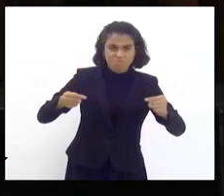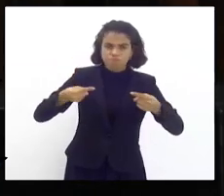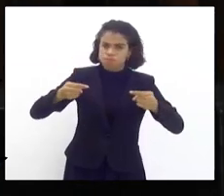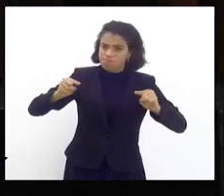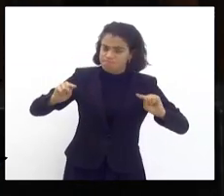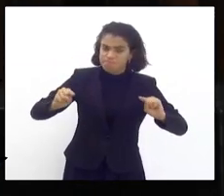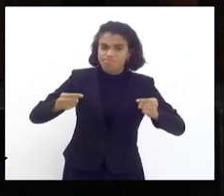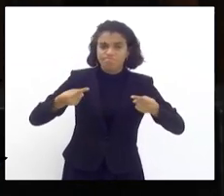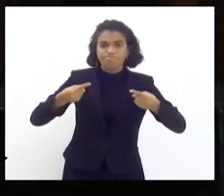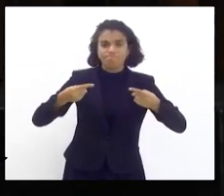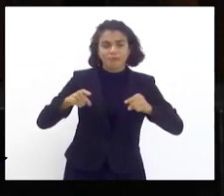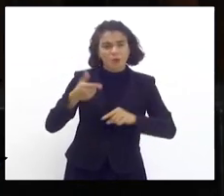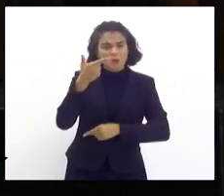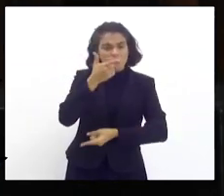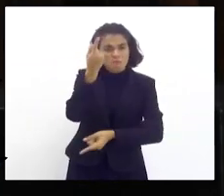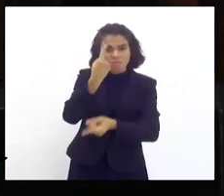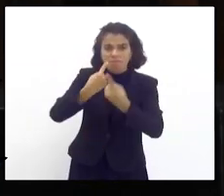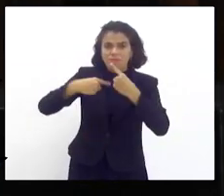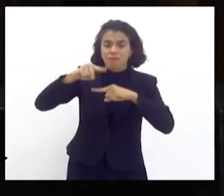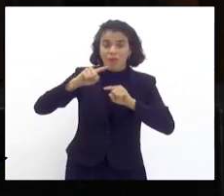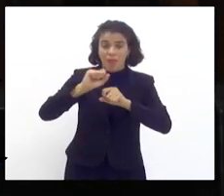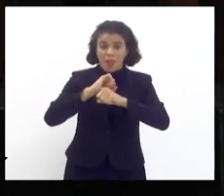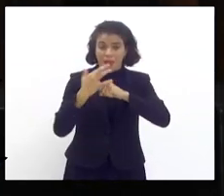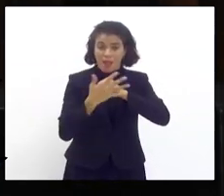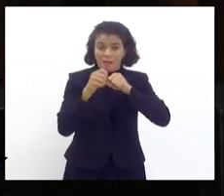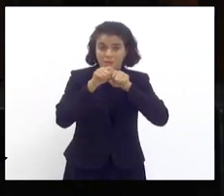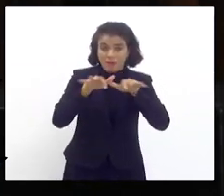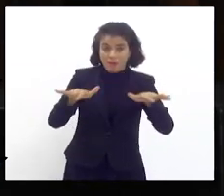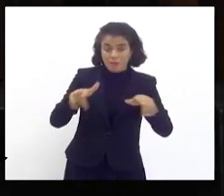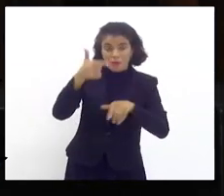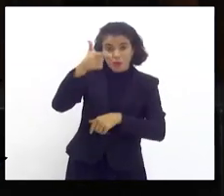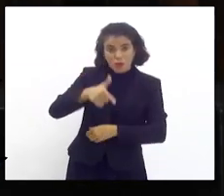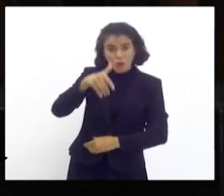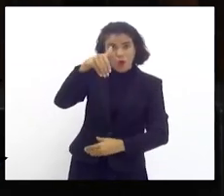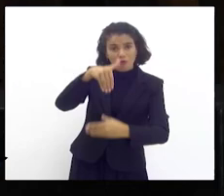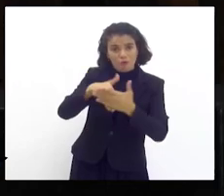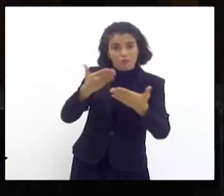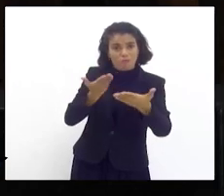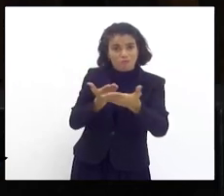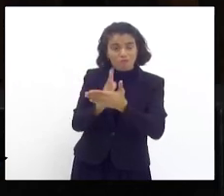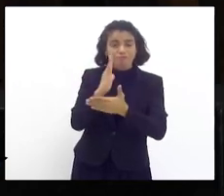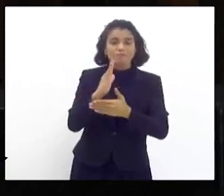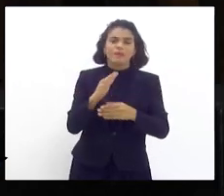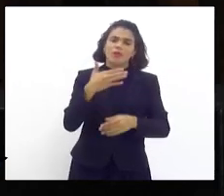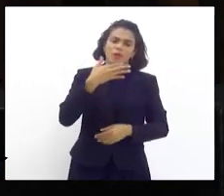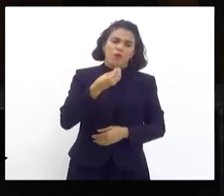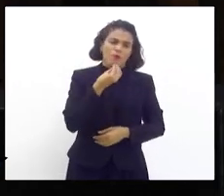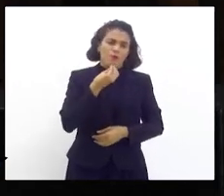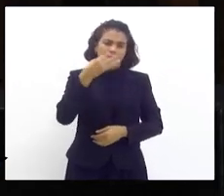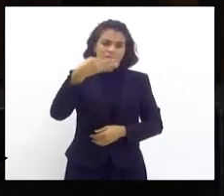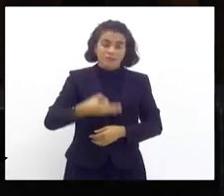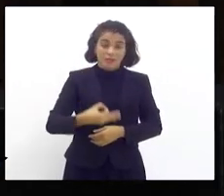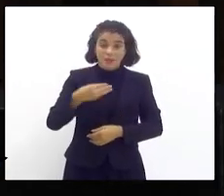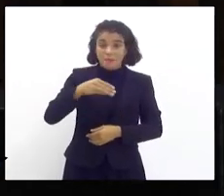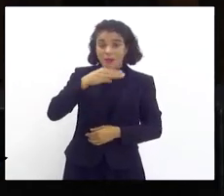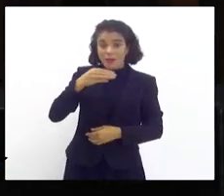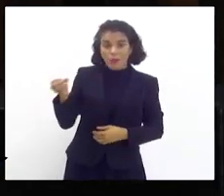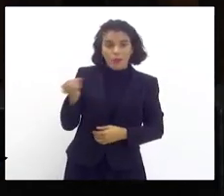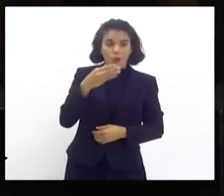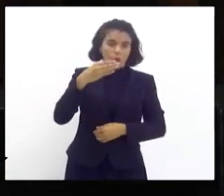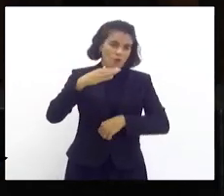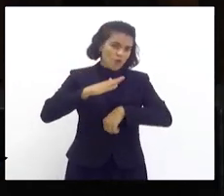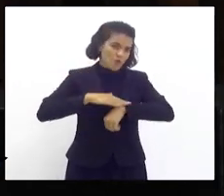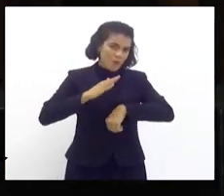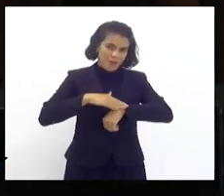no município, conseguiu superar a pandemia, foi reeleito prefeito da cidade e com certeza Mangaratiba hoje vive um novo momento.